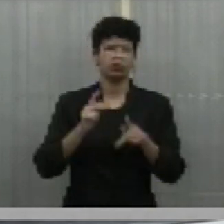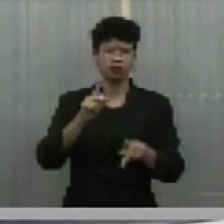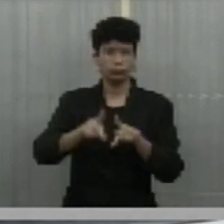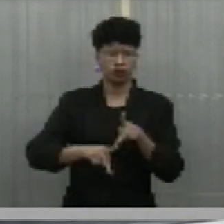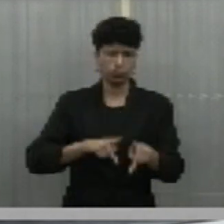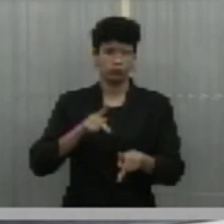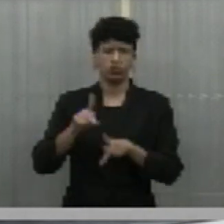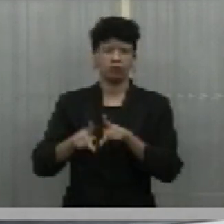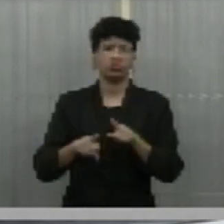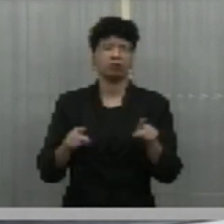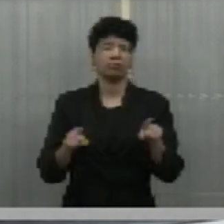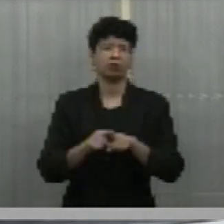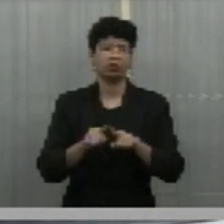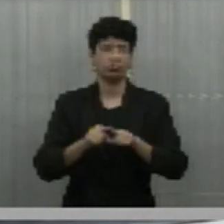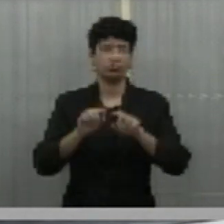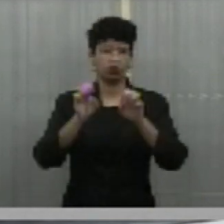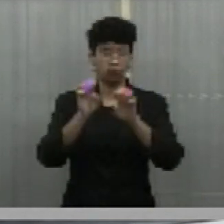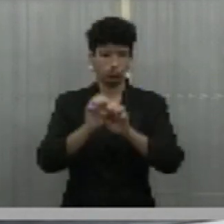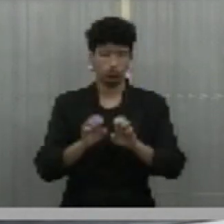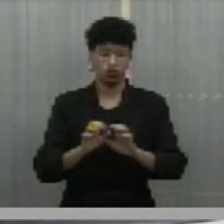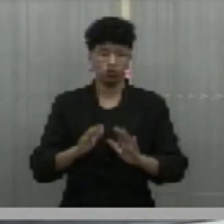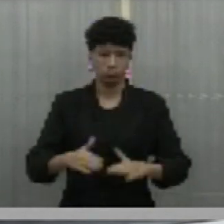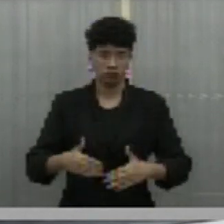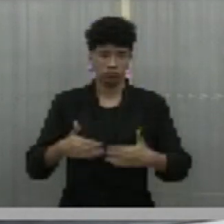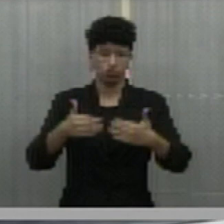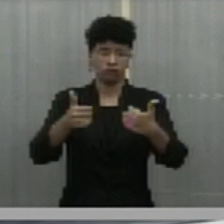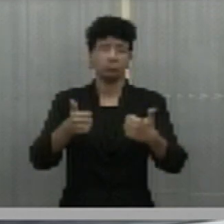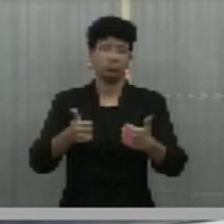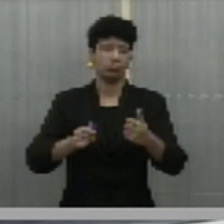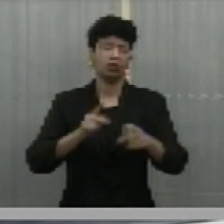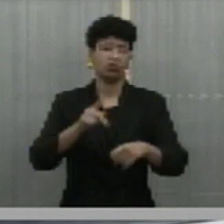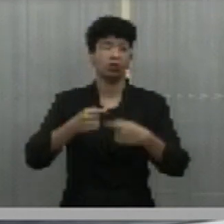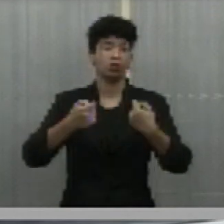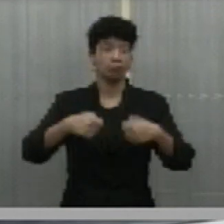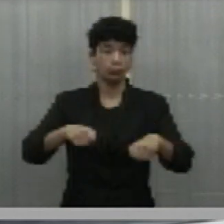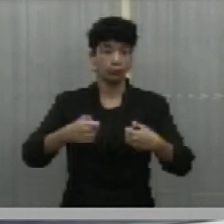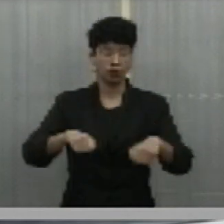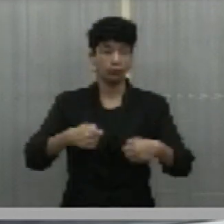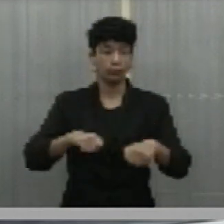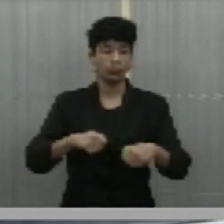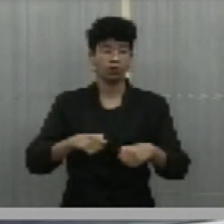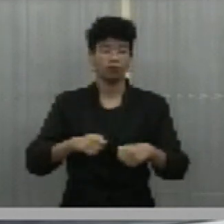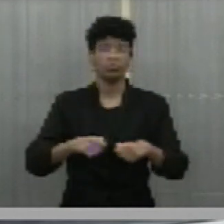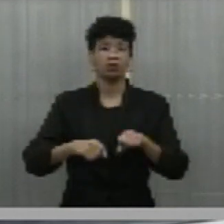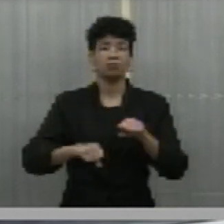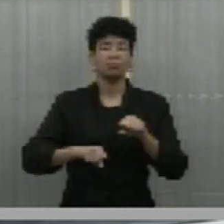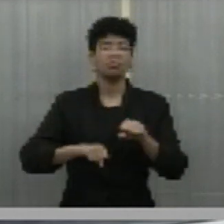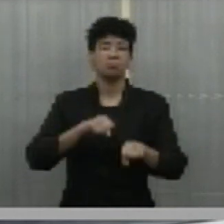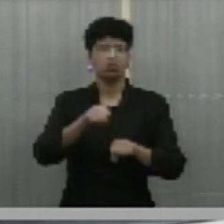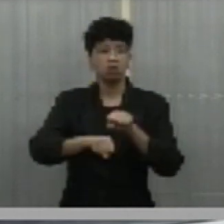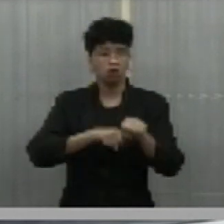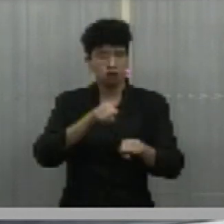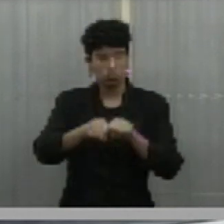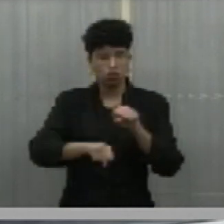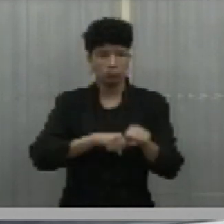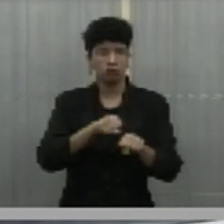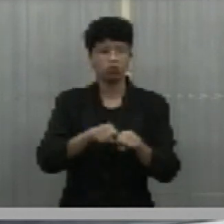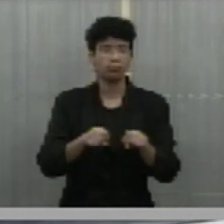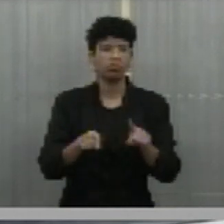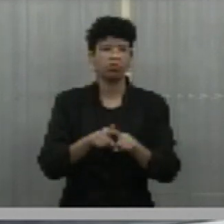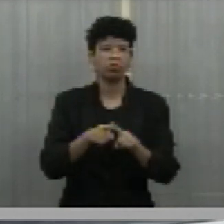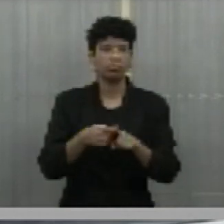a mobilidade, mas também para estruturar melhor aquelas pessoas que são praticantes hoje do ciclismo e que fazem com